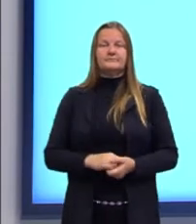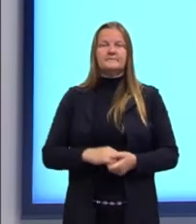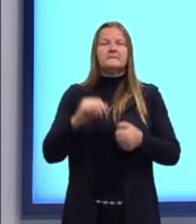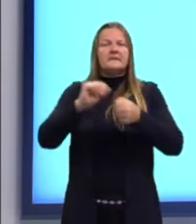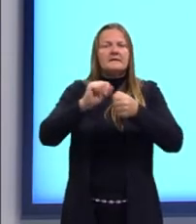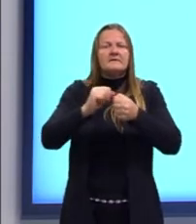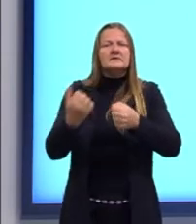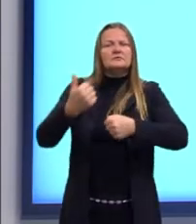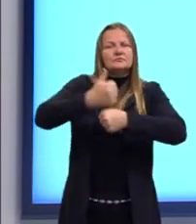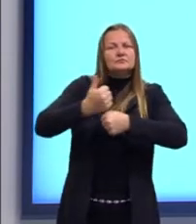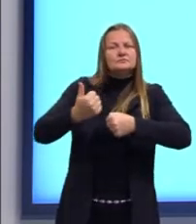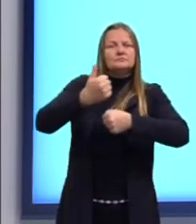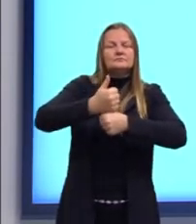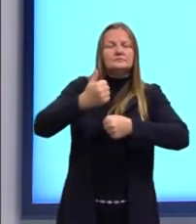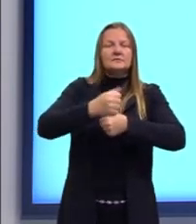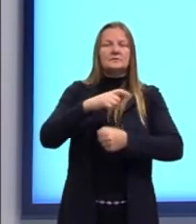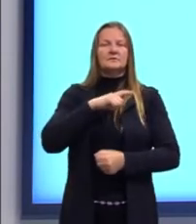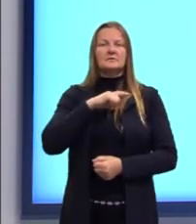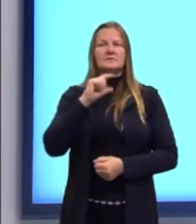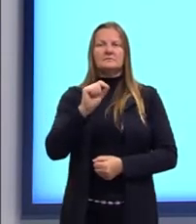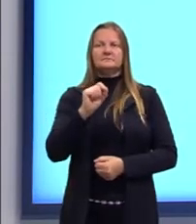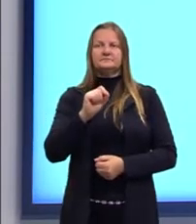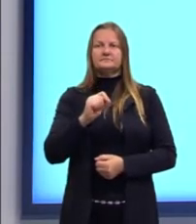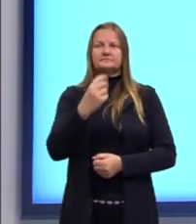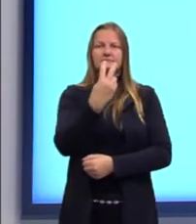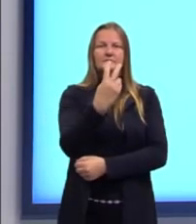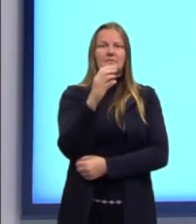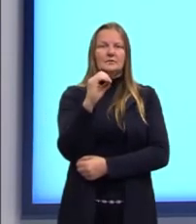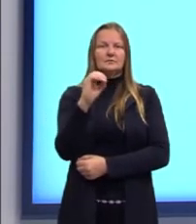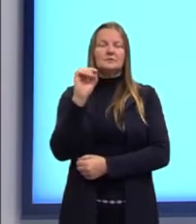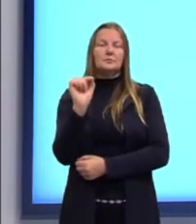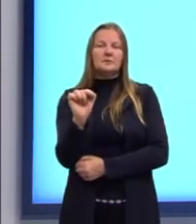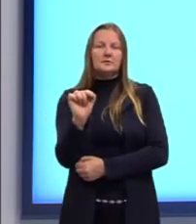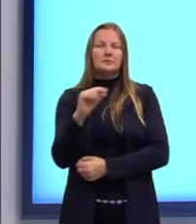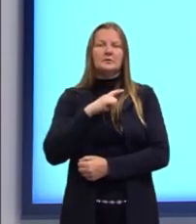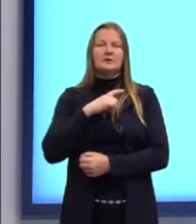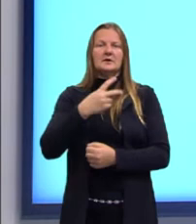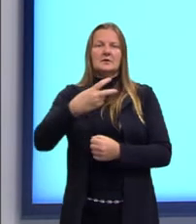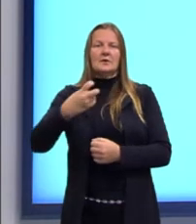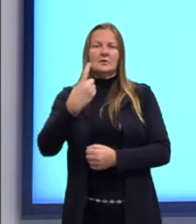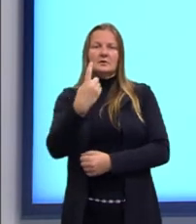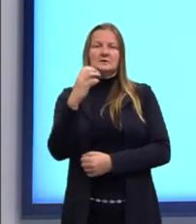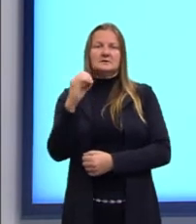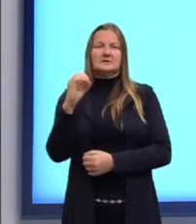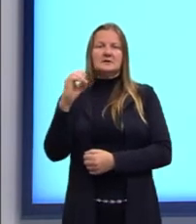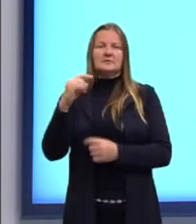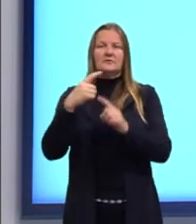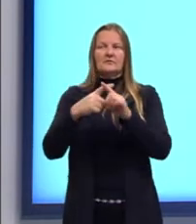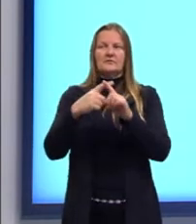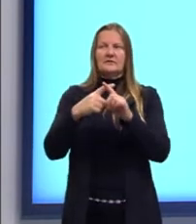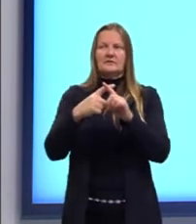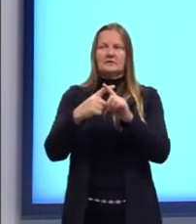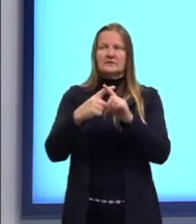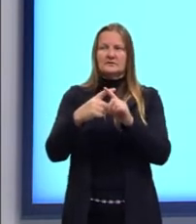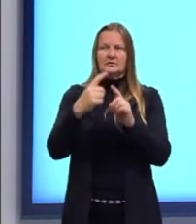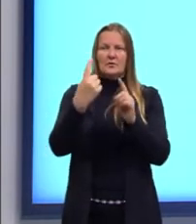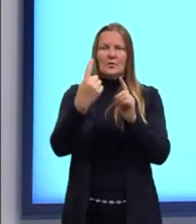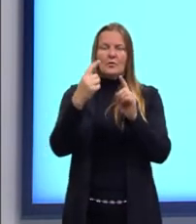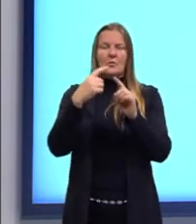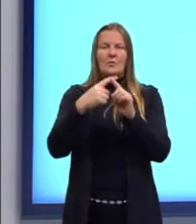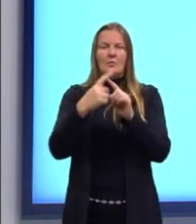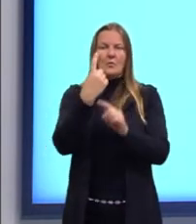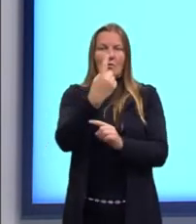fazendo a substituição, nós teríamos 200 mil, que é igual a 100 mil, que multiplica 1